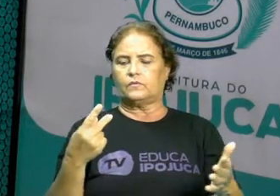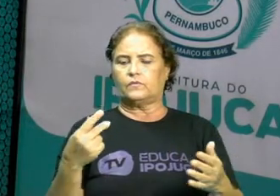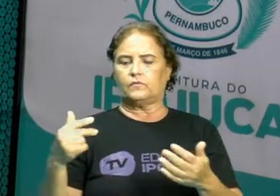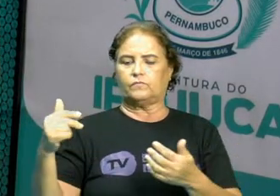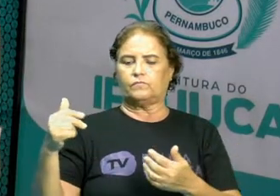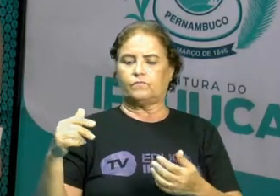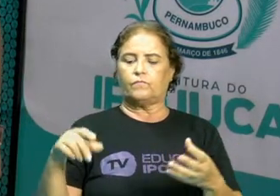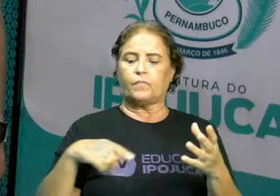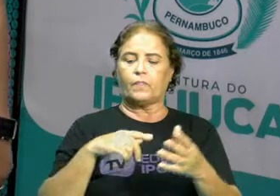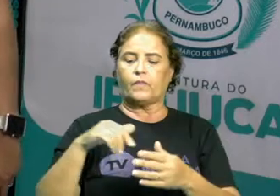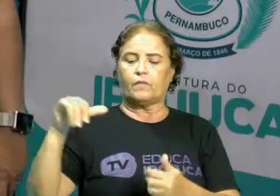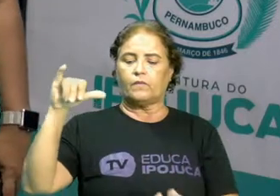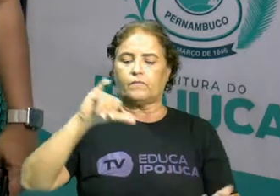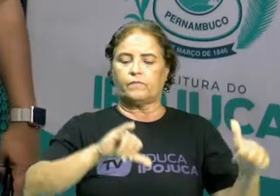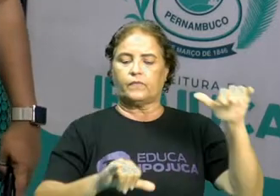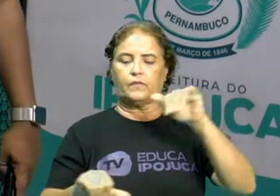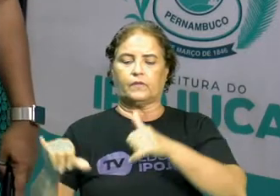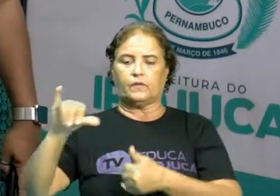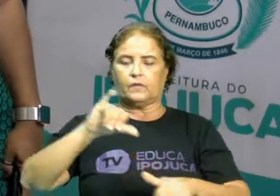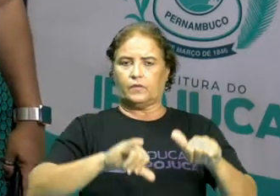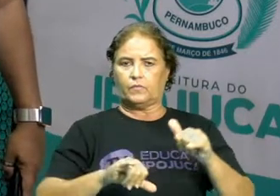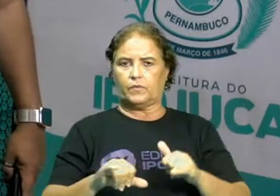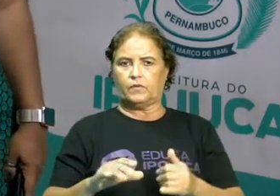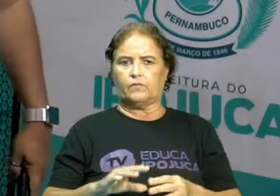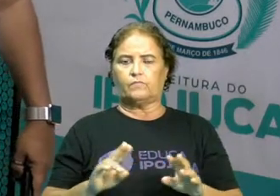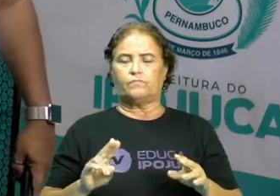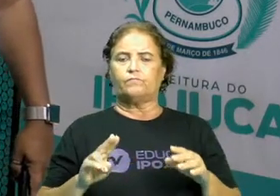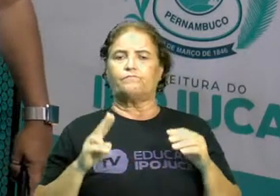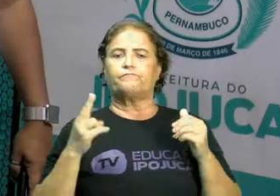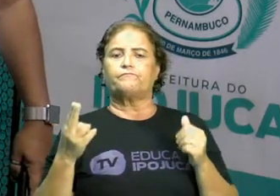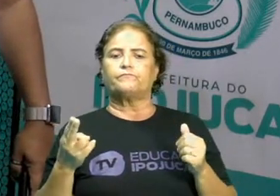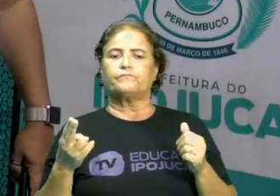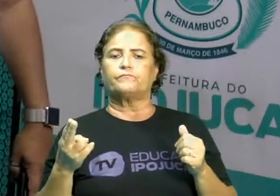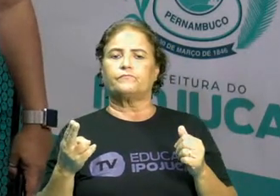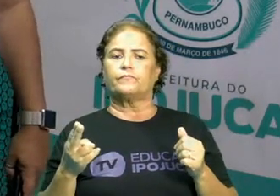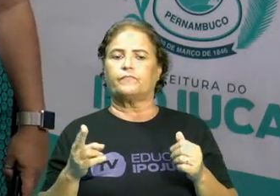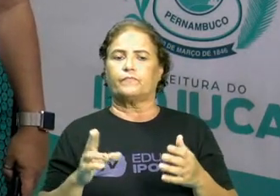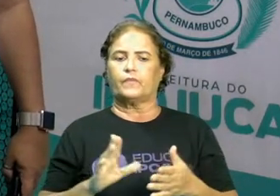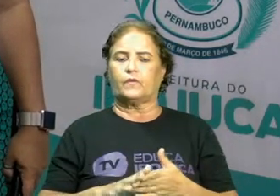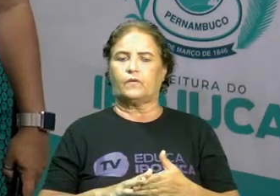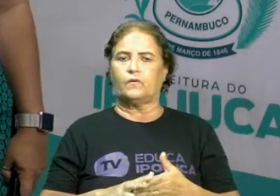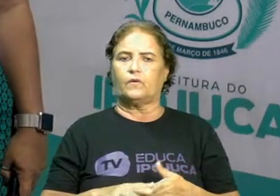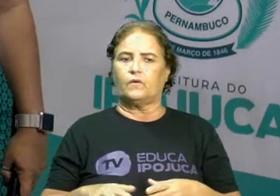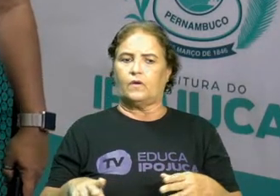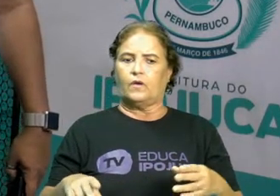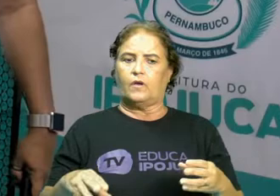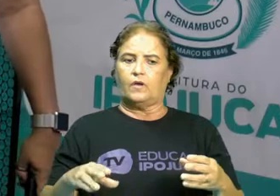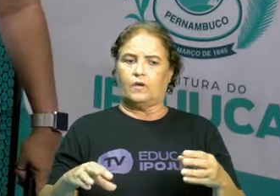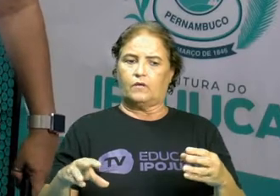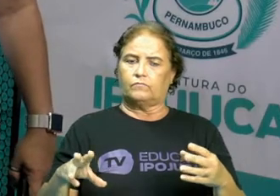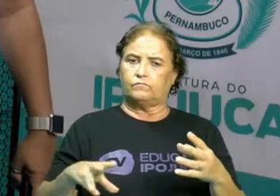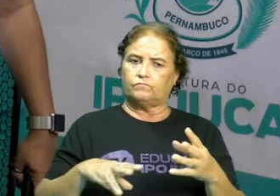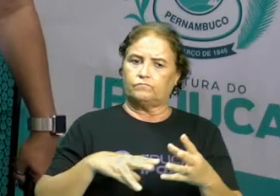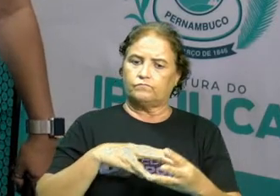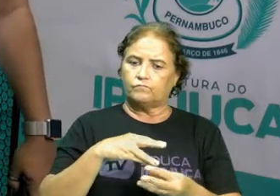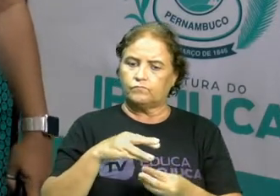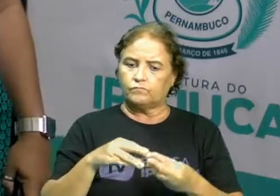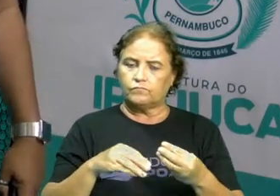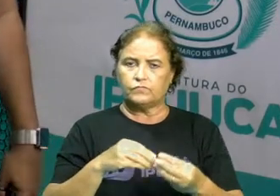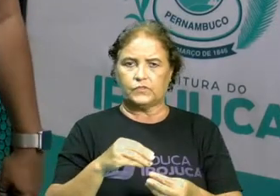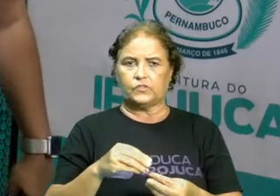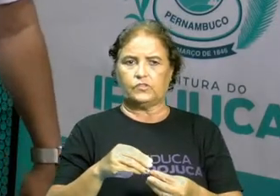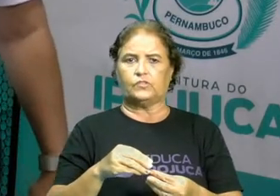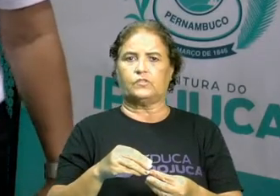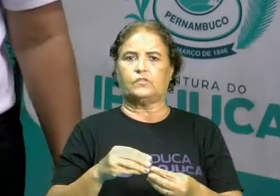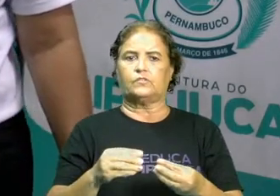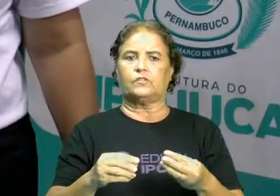química. Química. Ou seja, aquelas substâncias, elas vão mudar. Elas